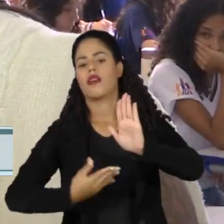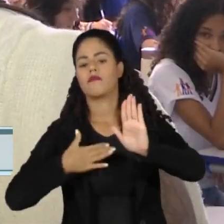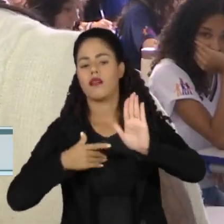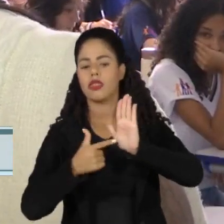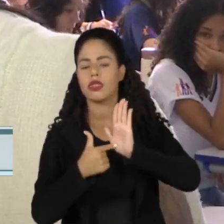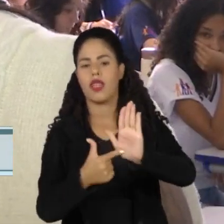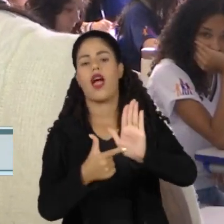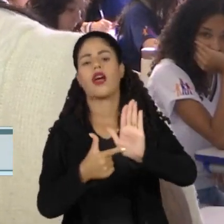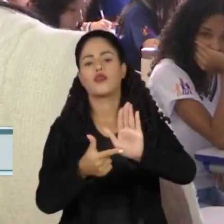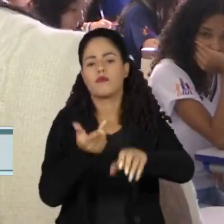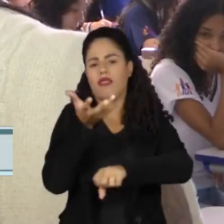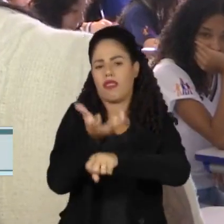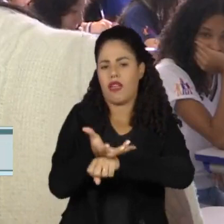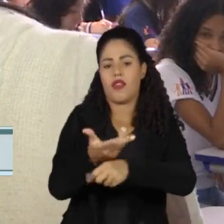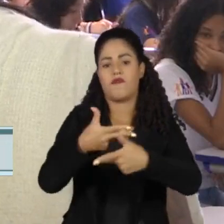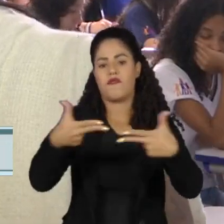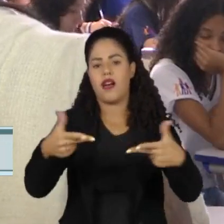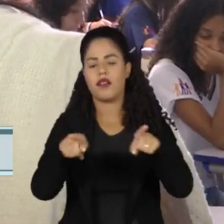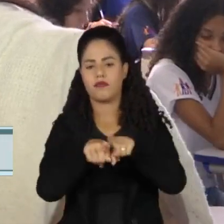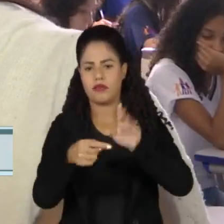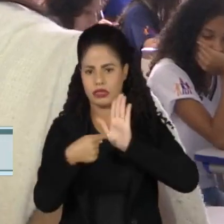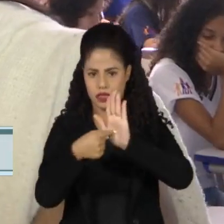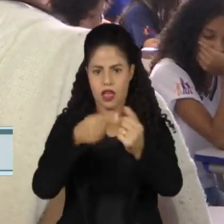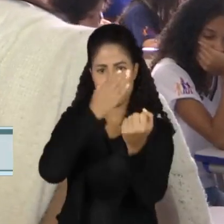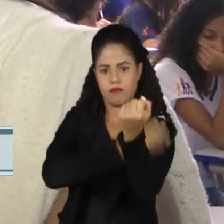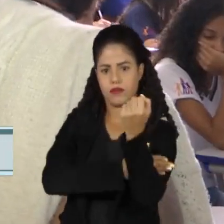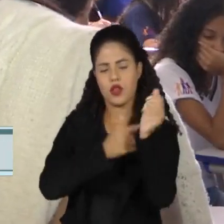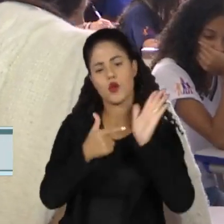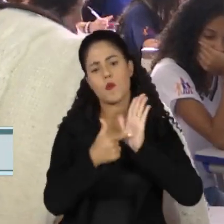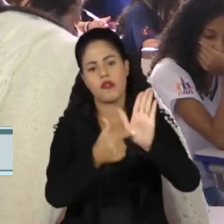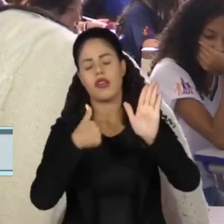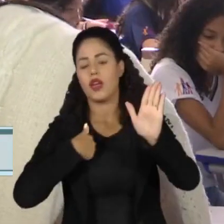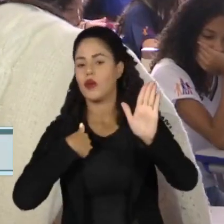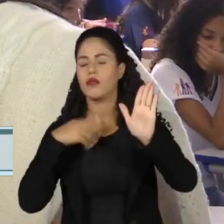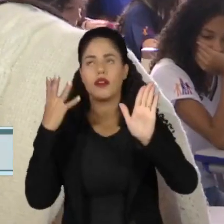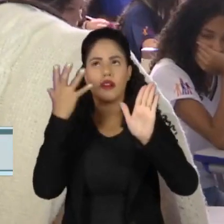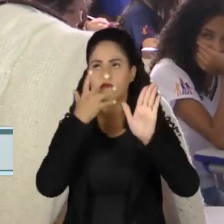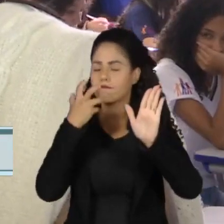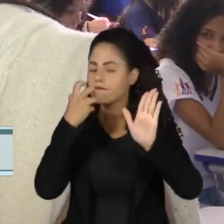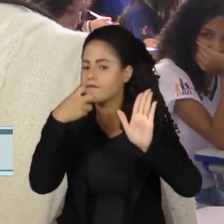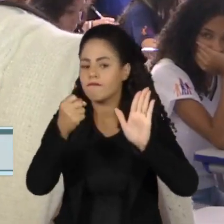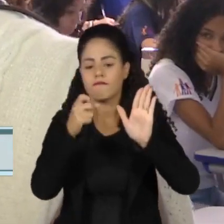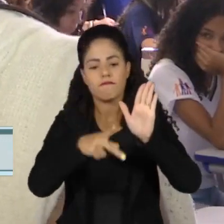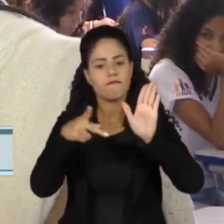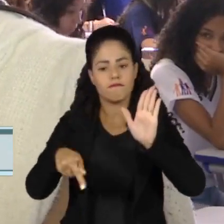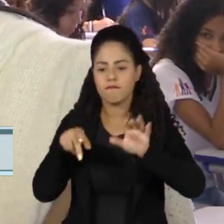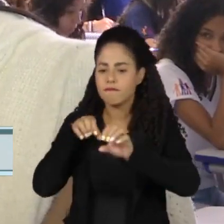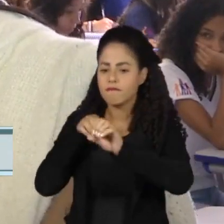várias classes, né? E eu me apaixonei por dar aula pela educação.